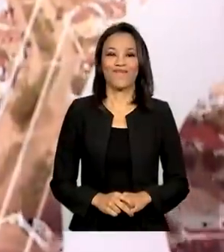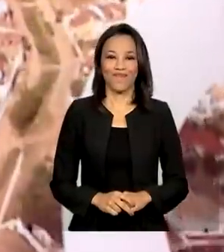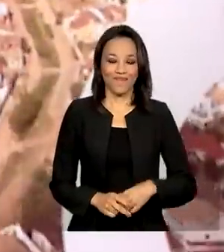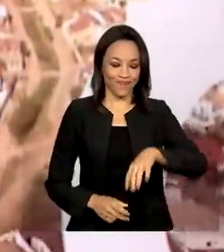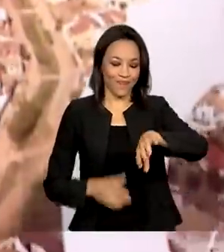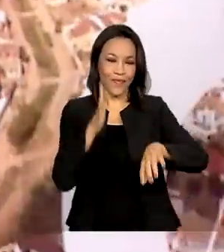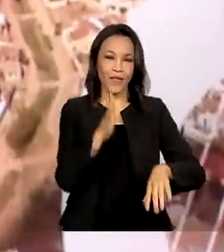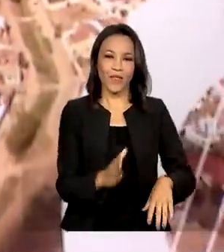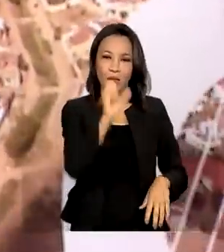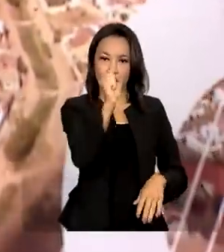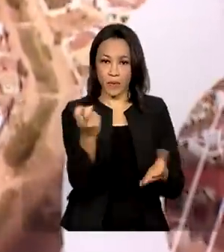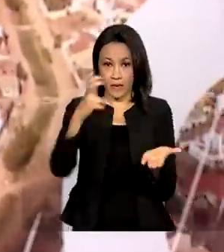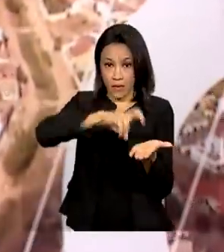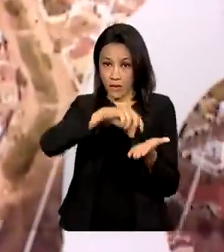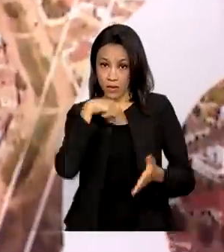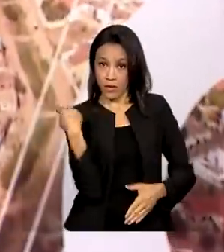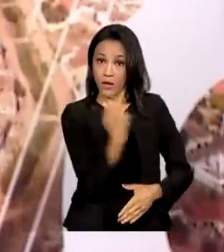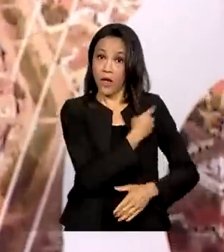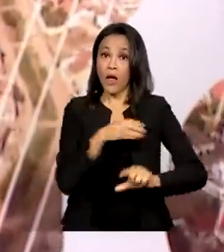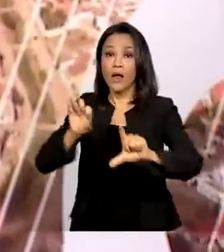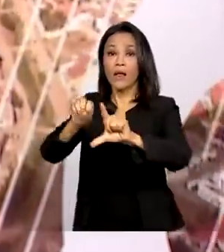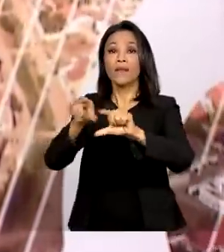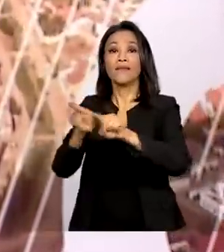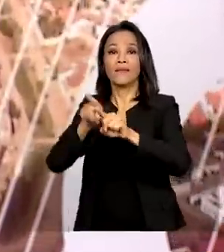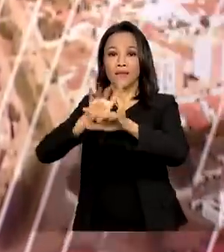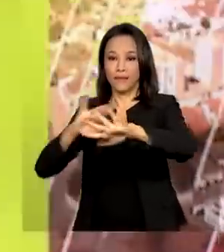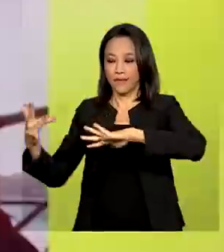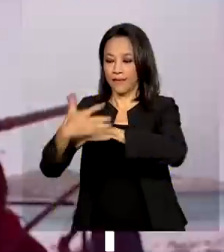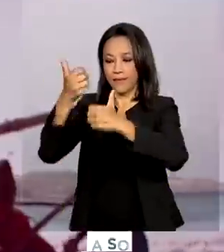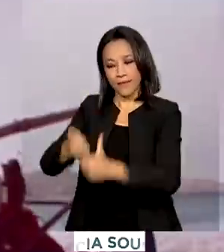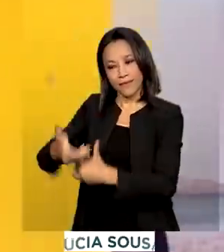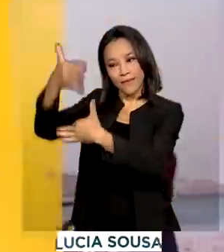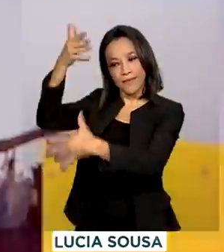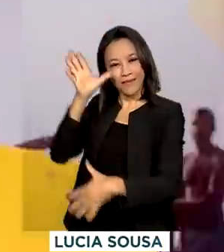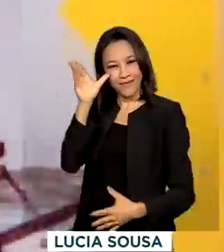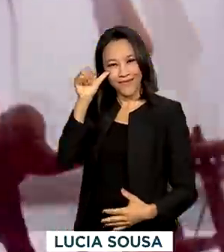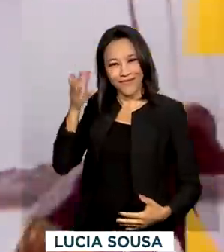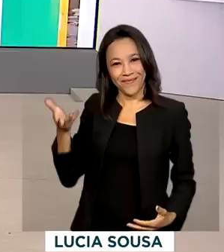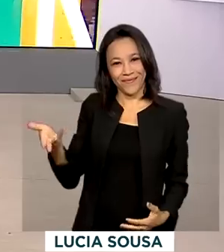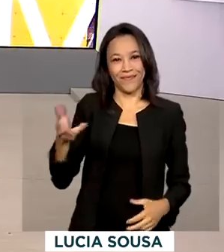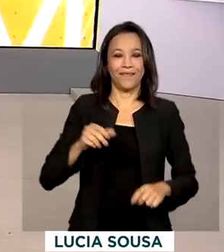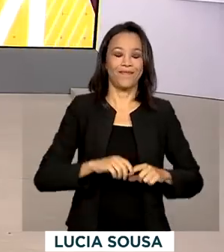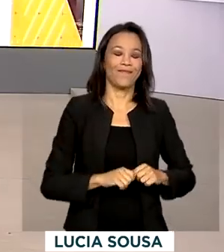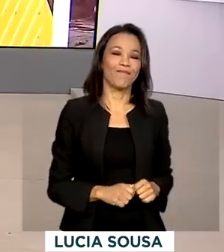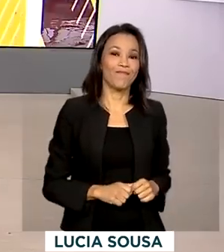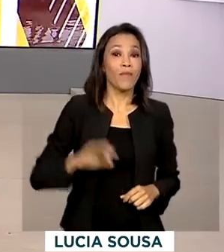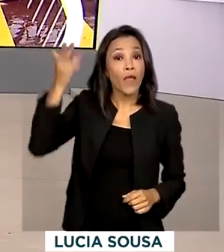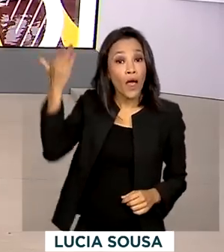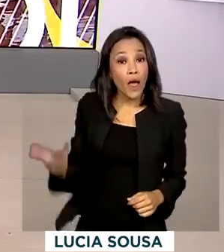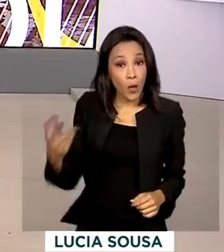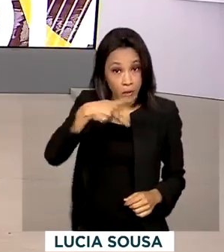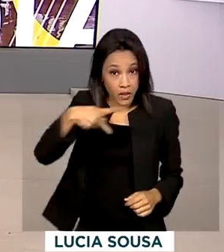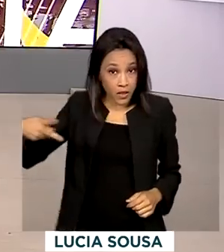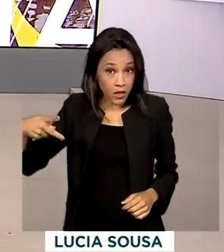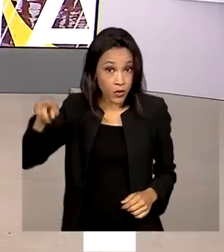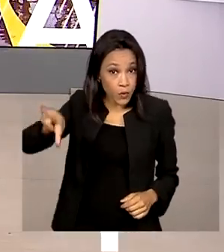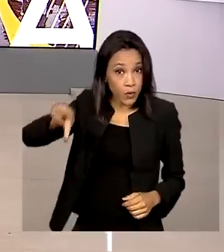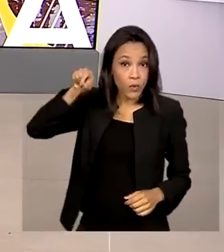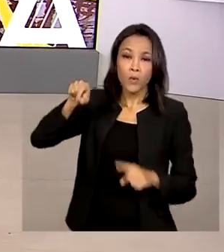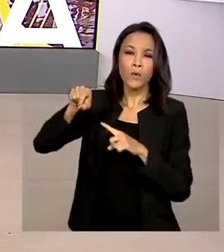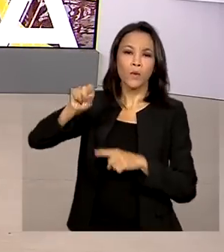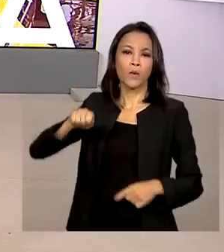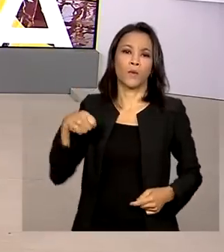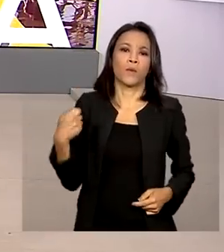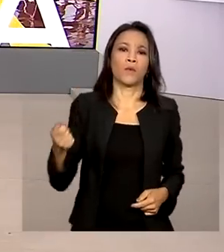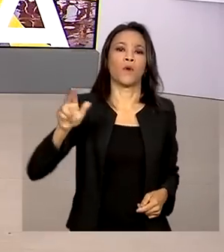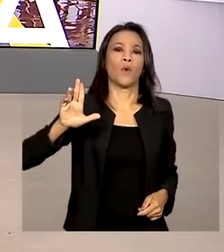Oito horas da manhã, estamos ao vivo também pelas redes sociais. O presidente eleito Luiz Inácio Lula